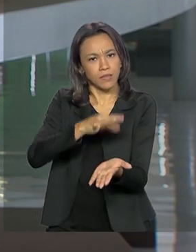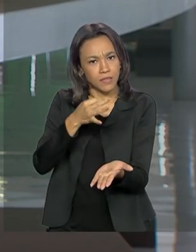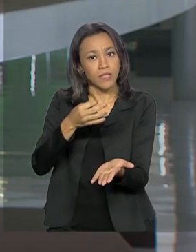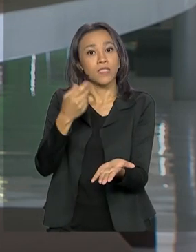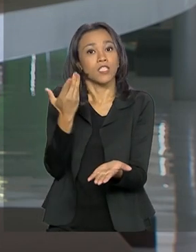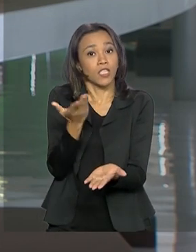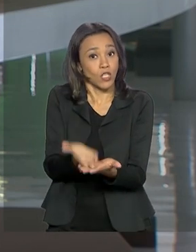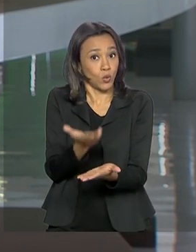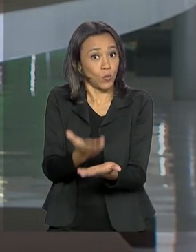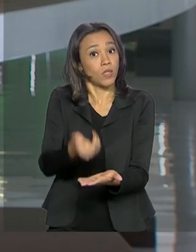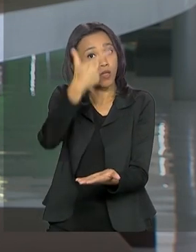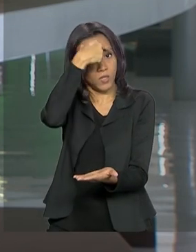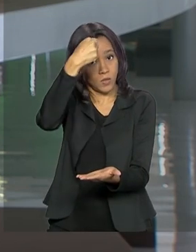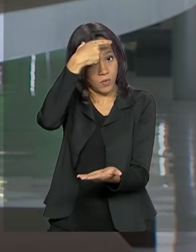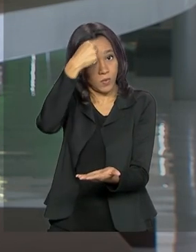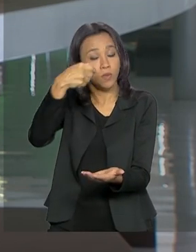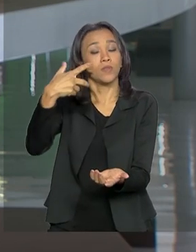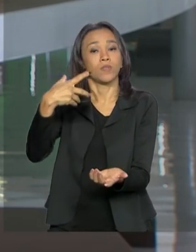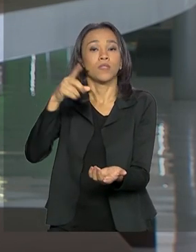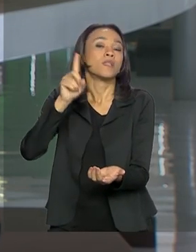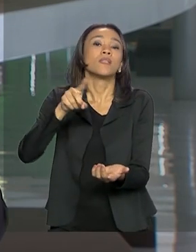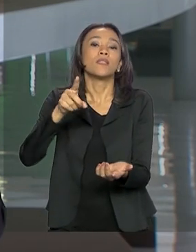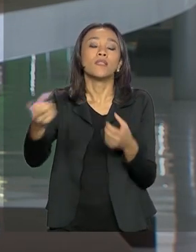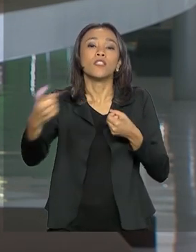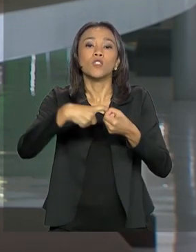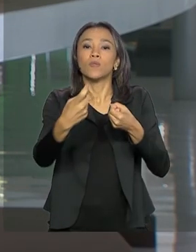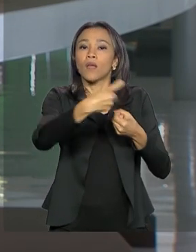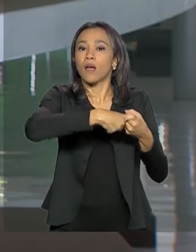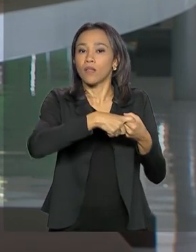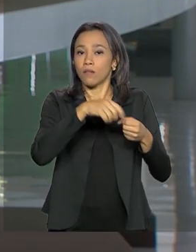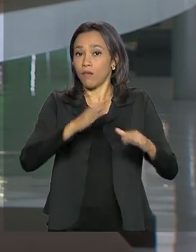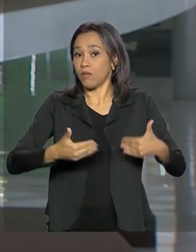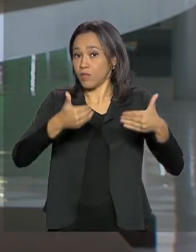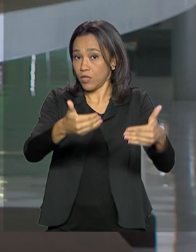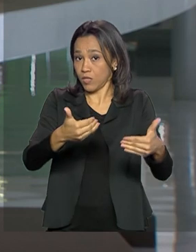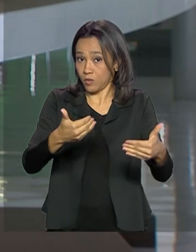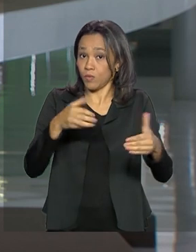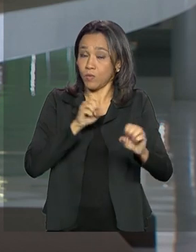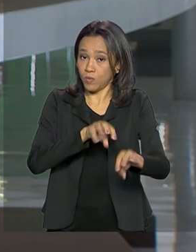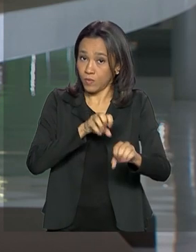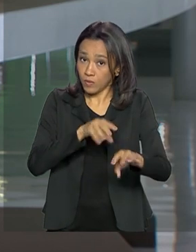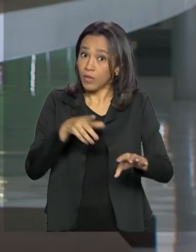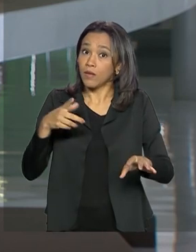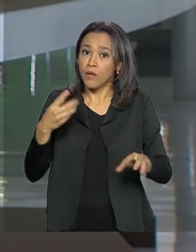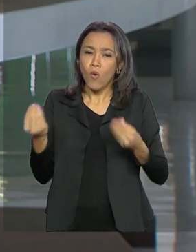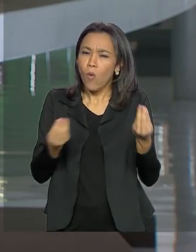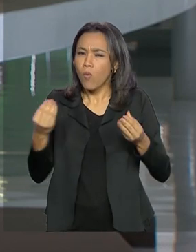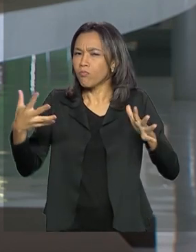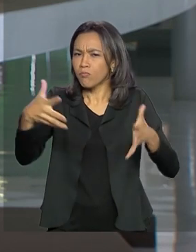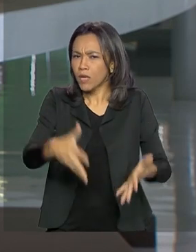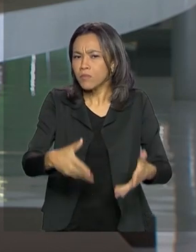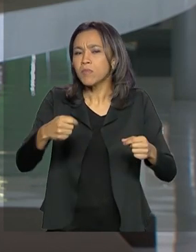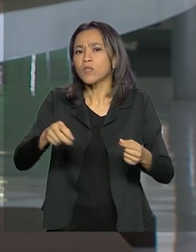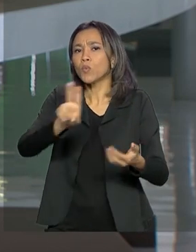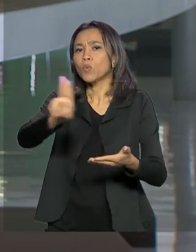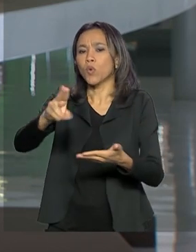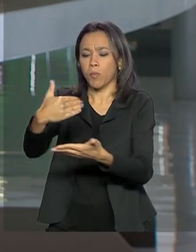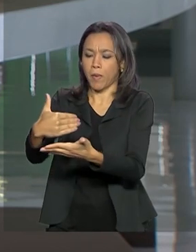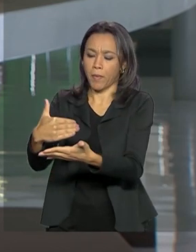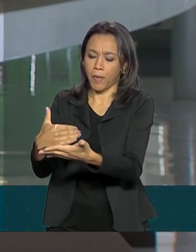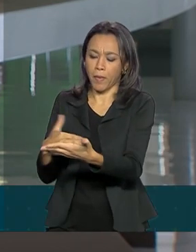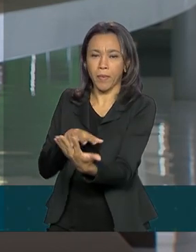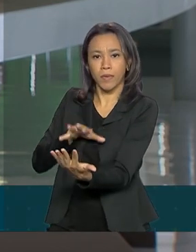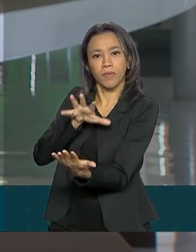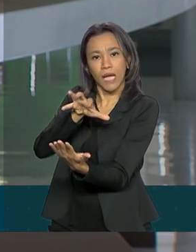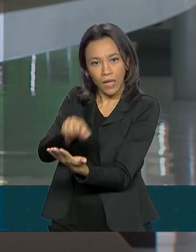ensino superior em instituições vinculadas ao MEC e para poderem participar desse edital, Roberto, eles precisam fazer um cadastro nesse endereço que vai